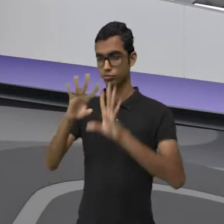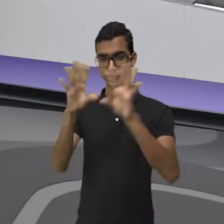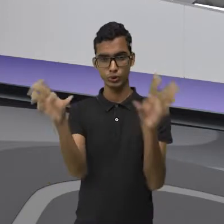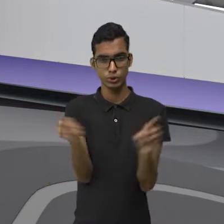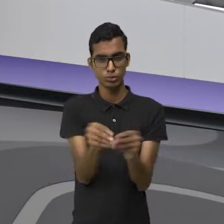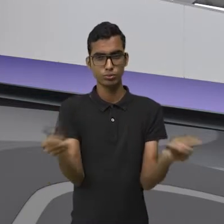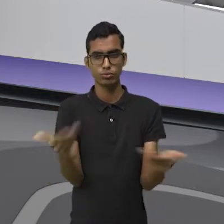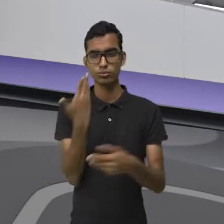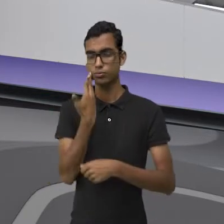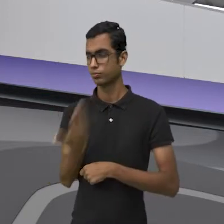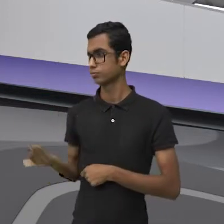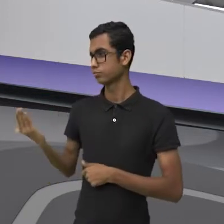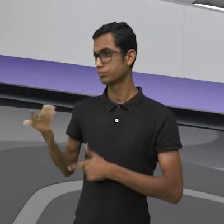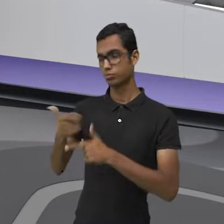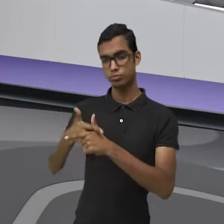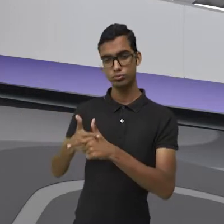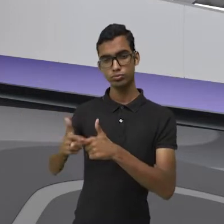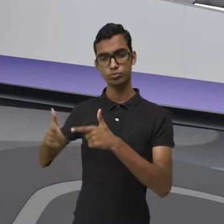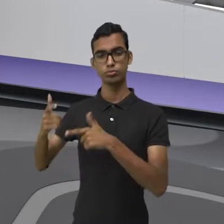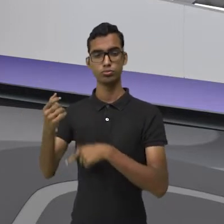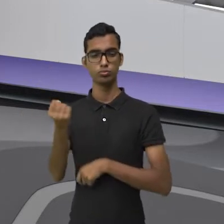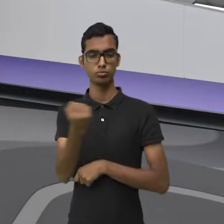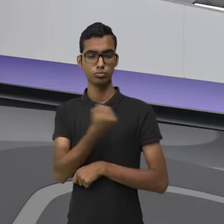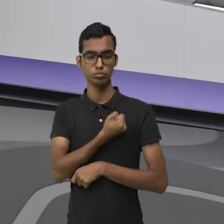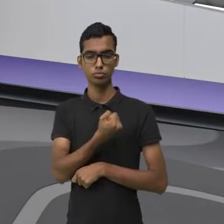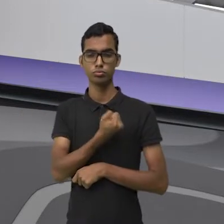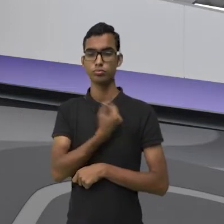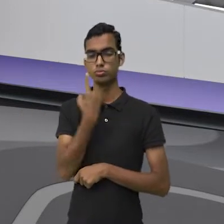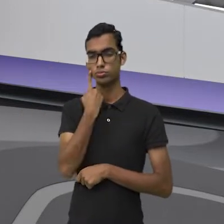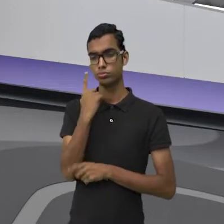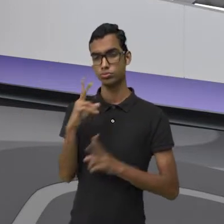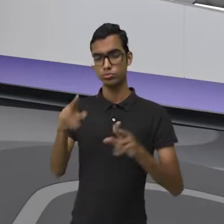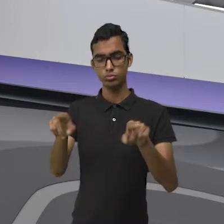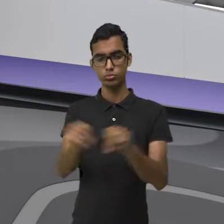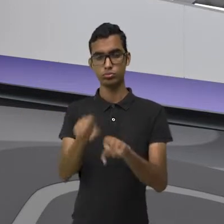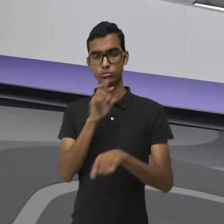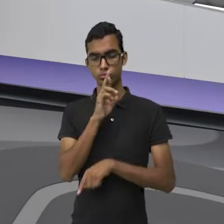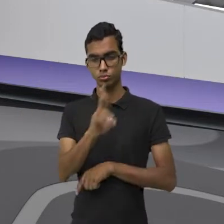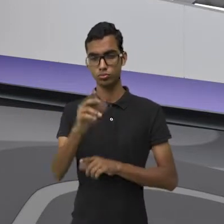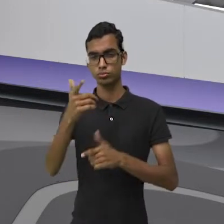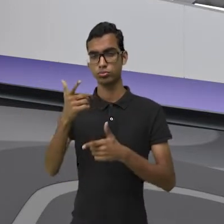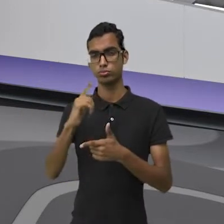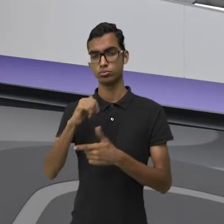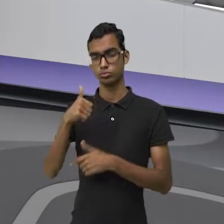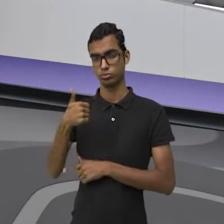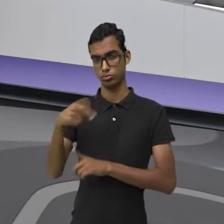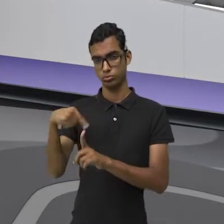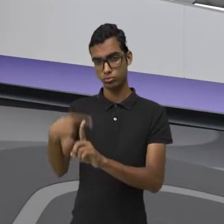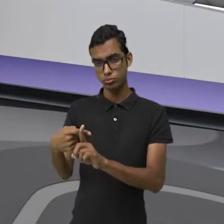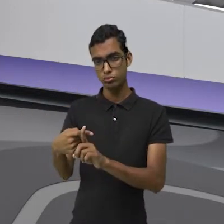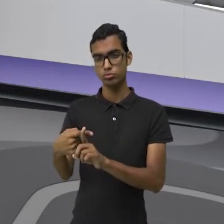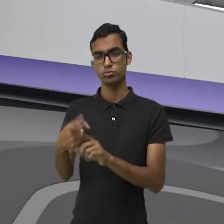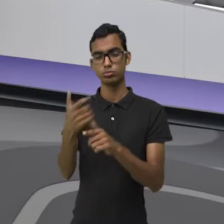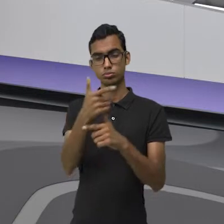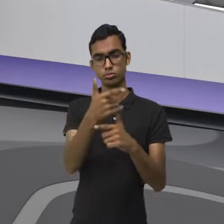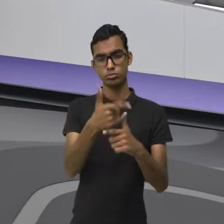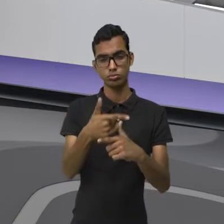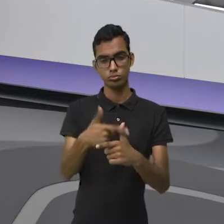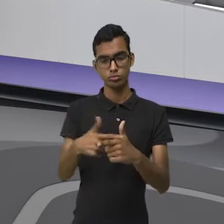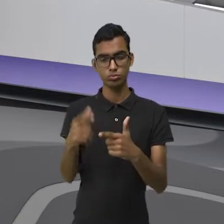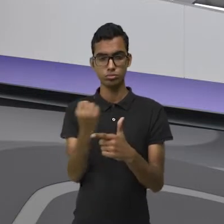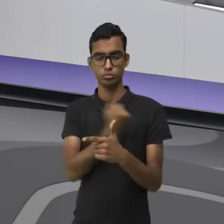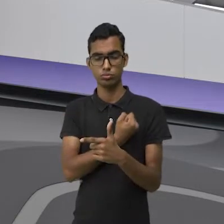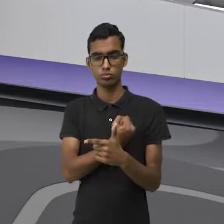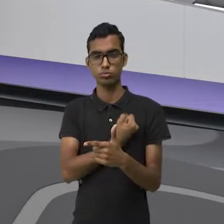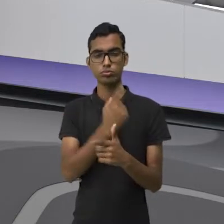dessas coisas. Divisão de sinais iguais, resultado positivo. Divisão de sinais diferentes, resultado